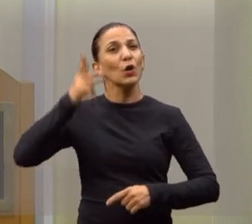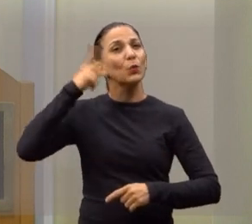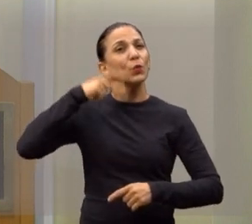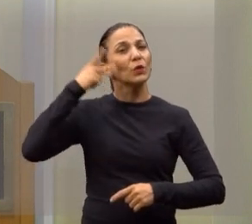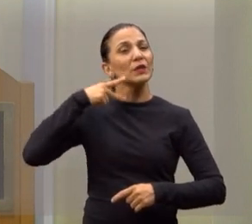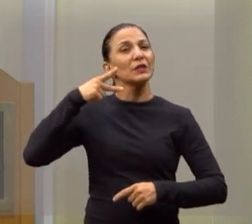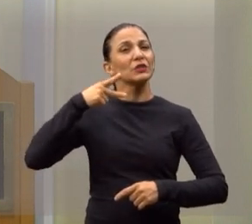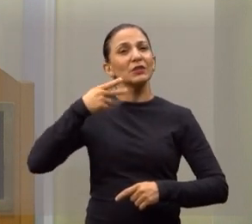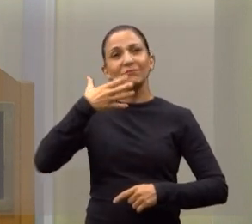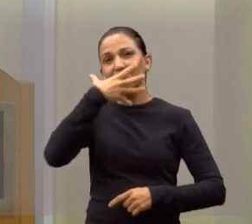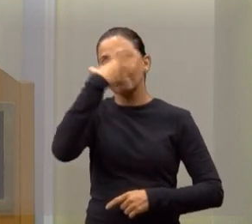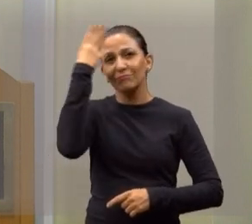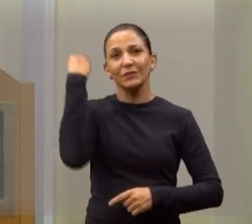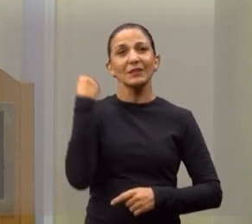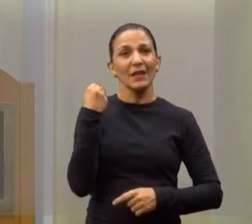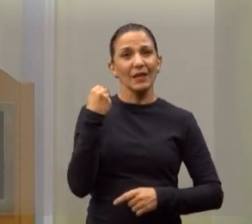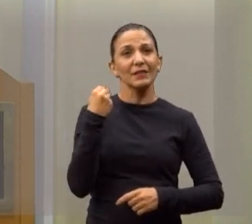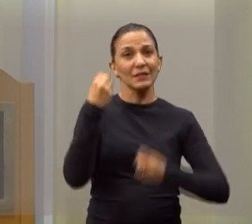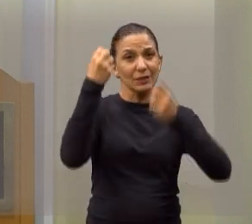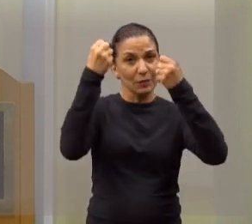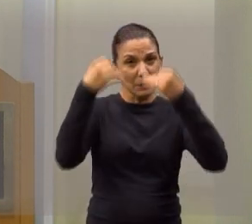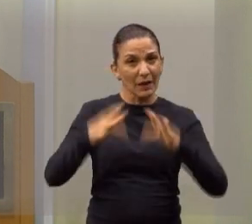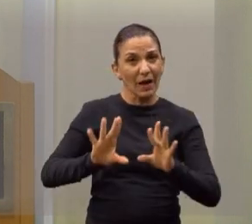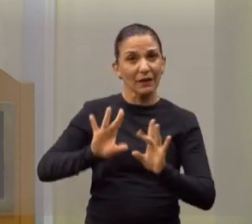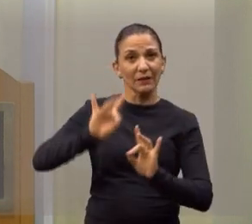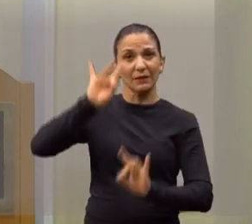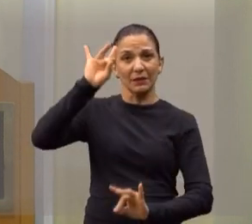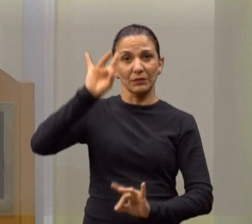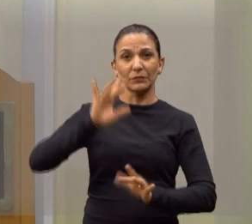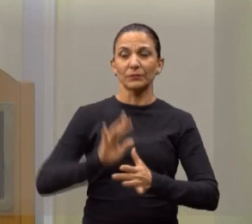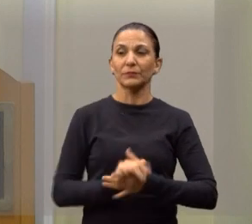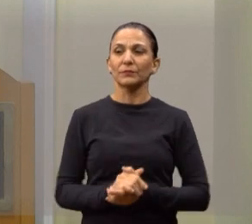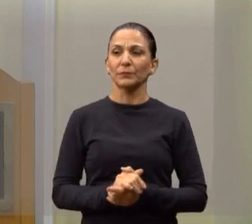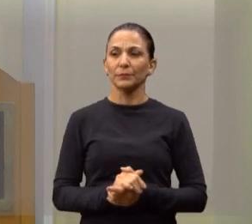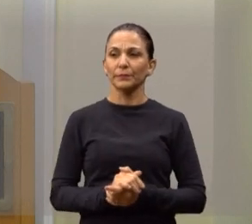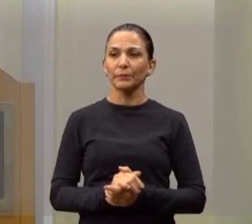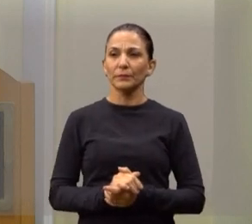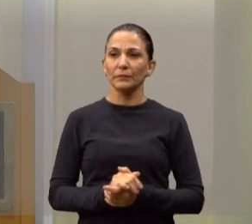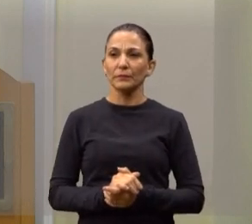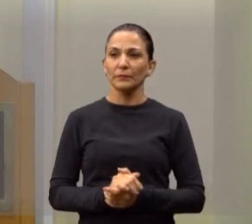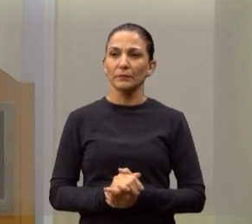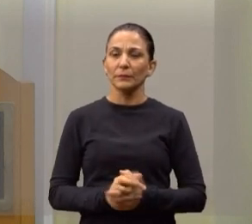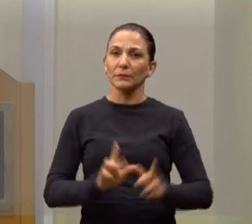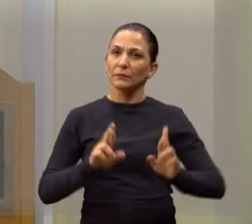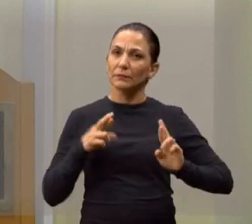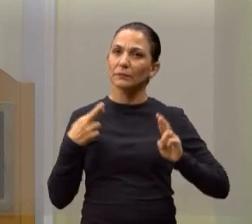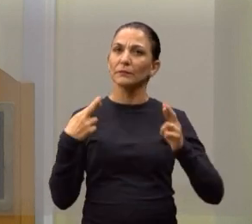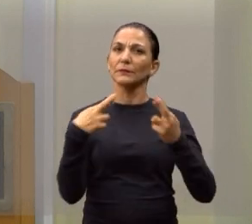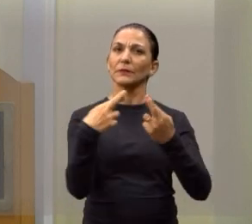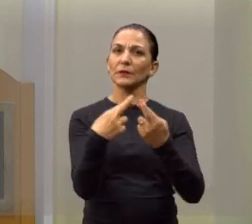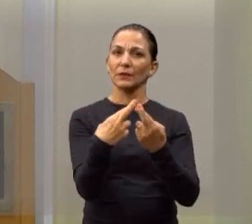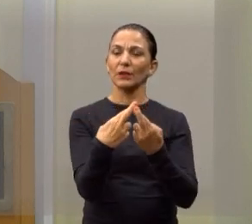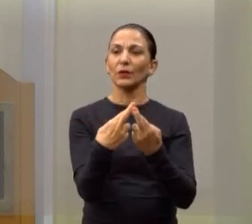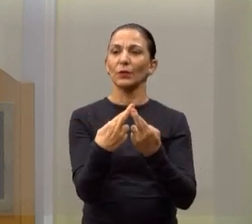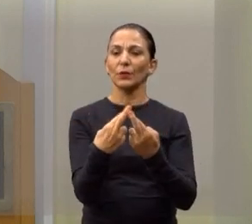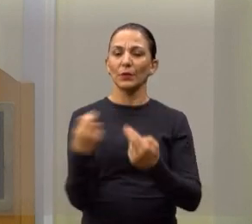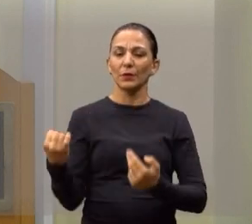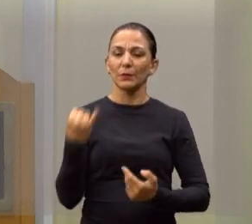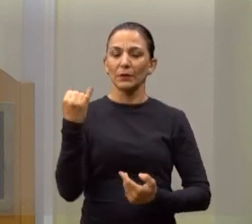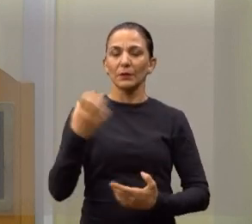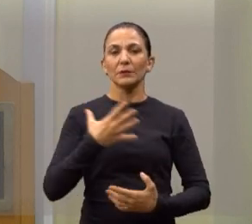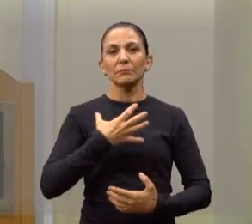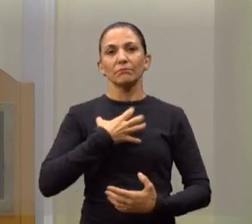importância no esclarecimento desses temas. Esse encontro, presidente, foi um renovador